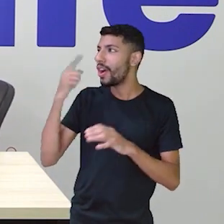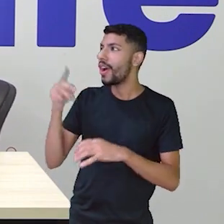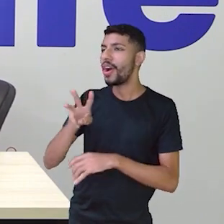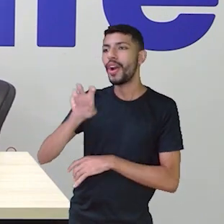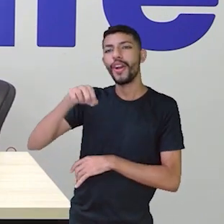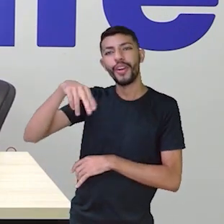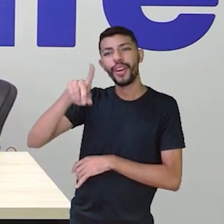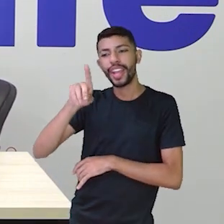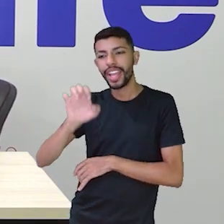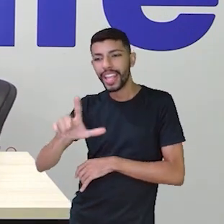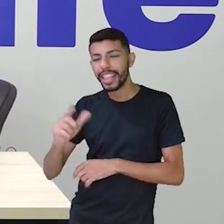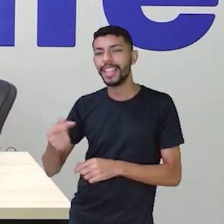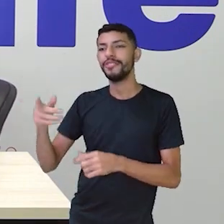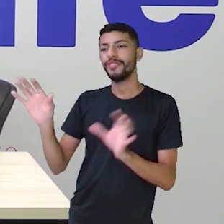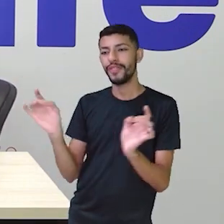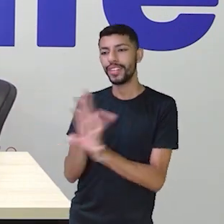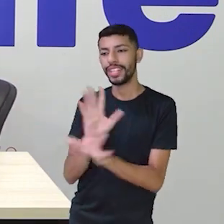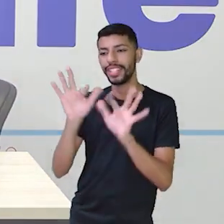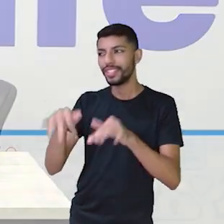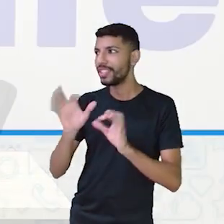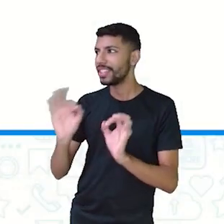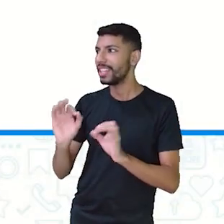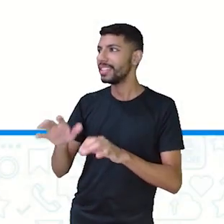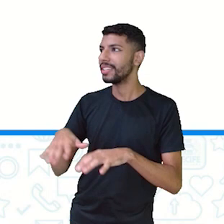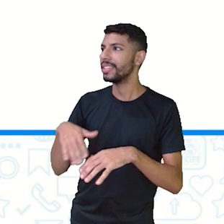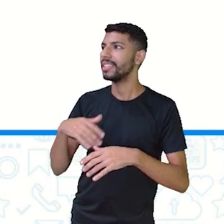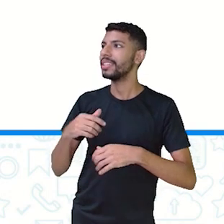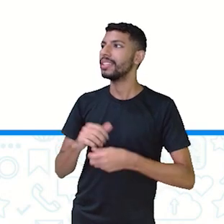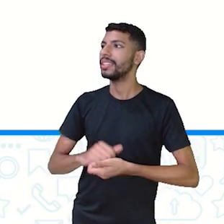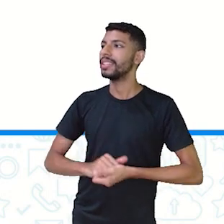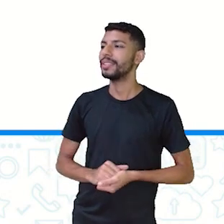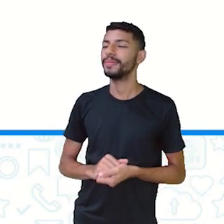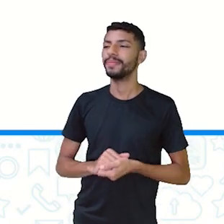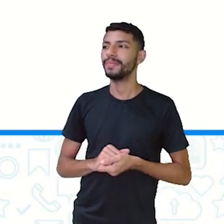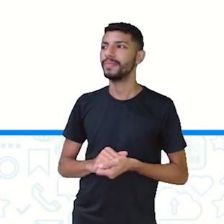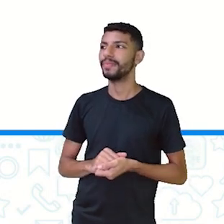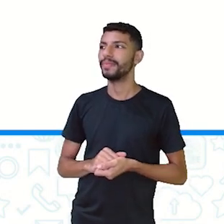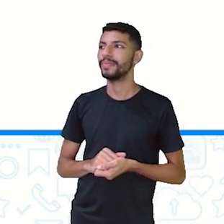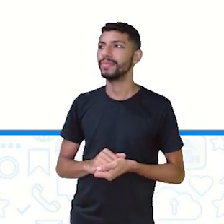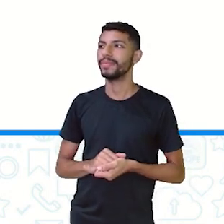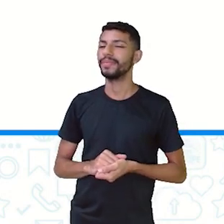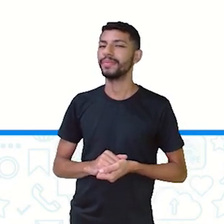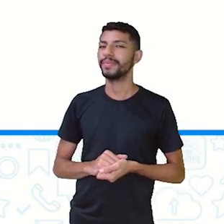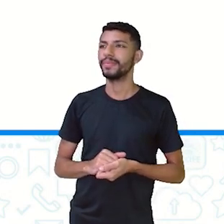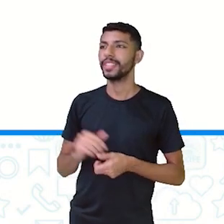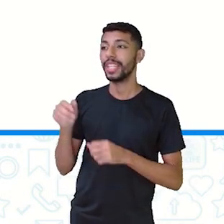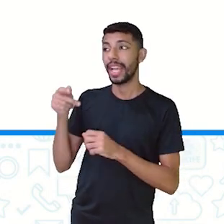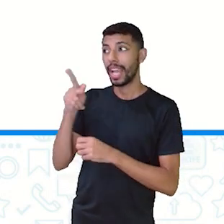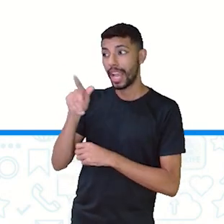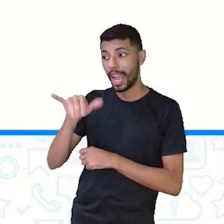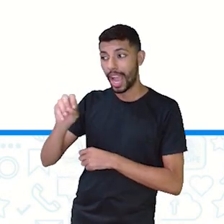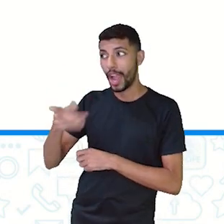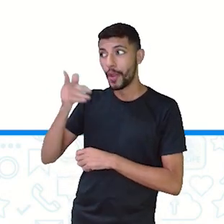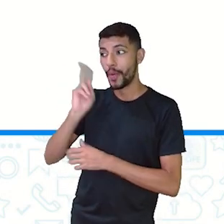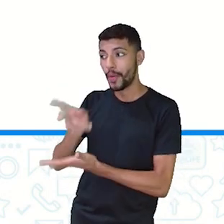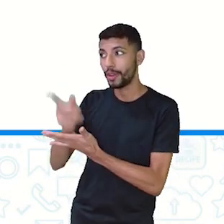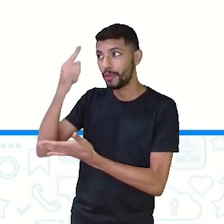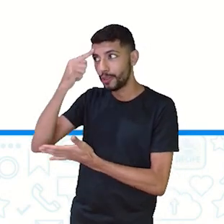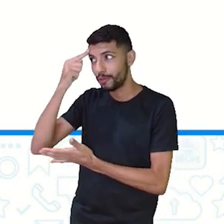Pode vir aqui enquanto o Caio está pensando. Pensa aí, Caio. Vamos lá, Wendel.